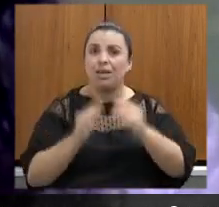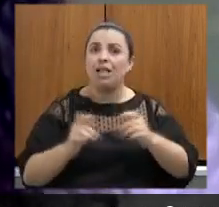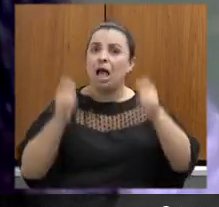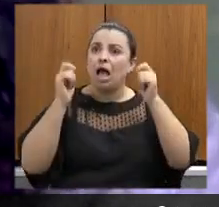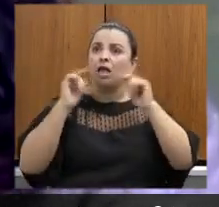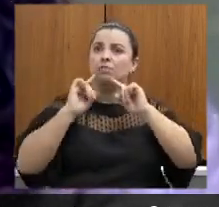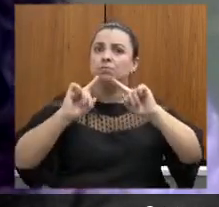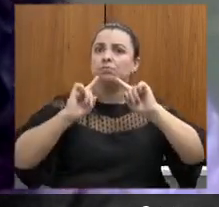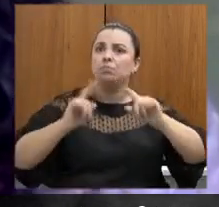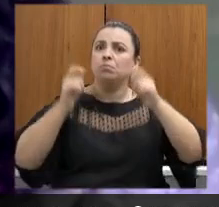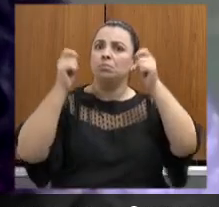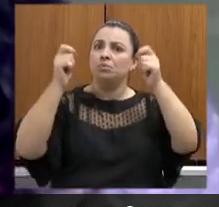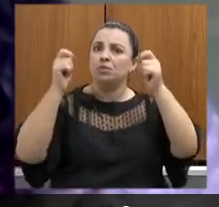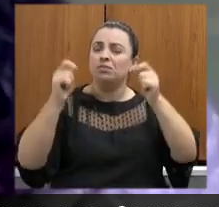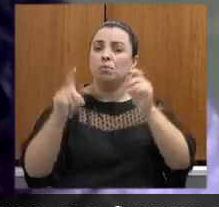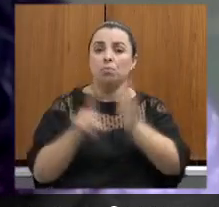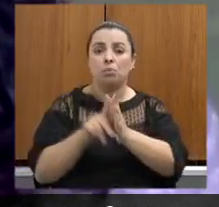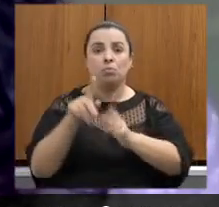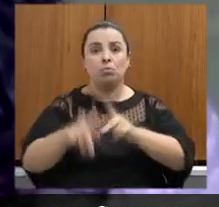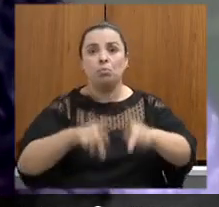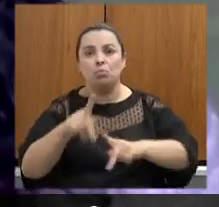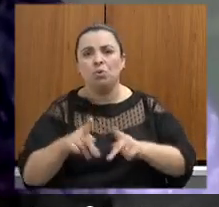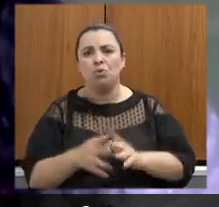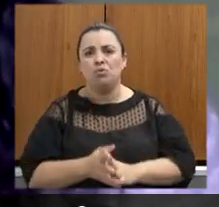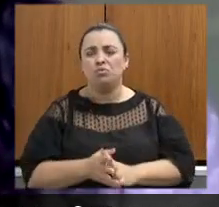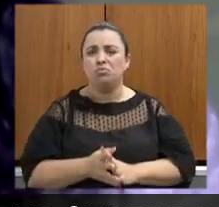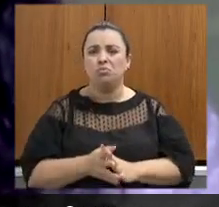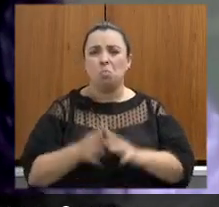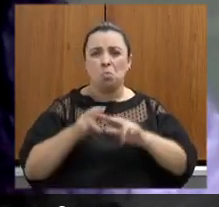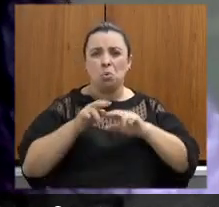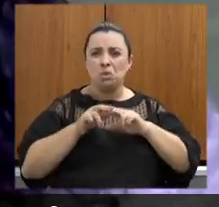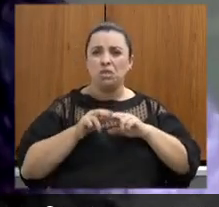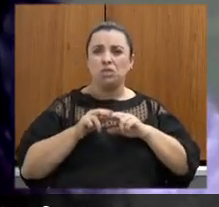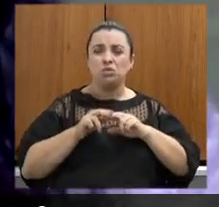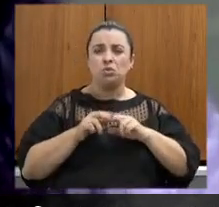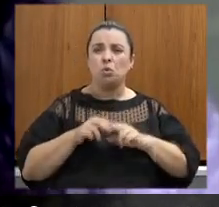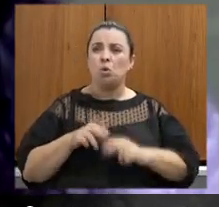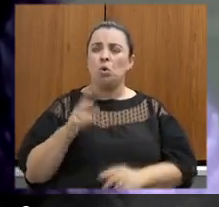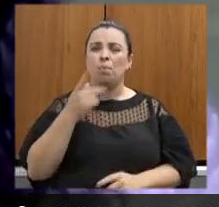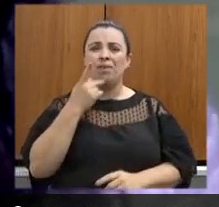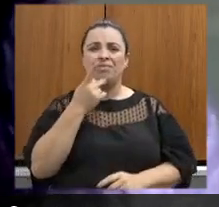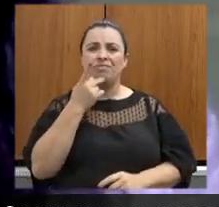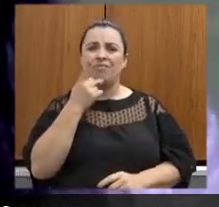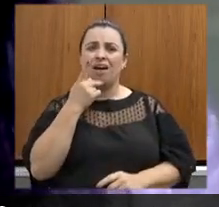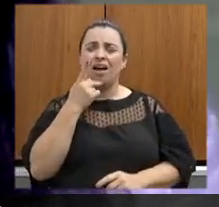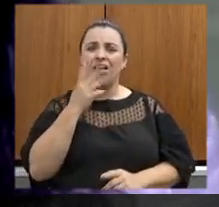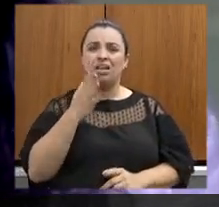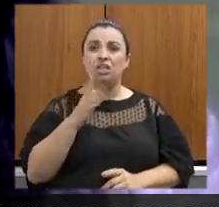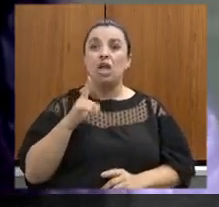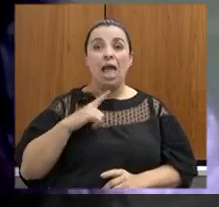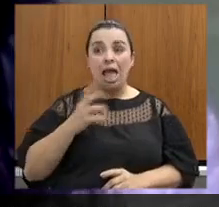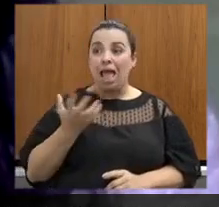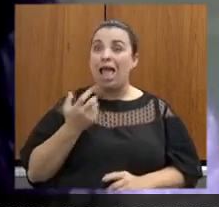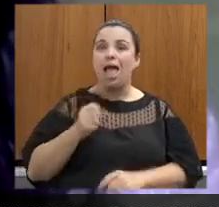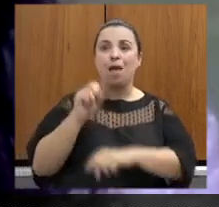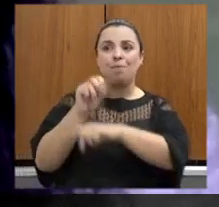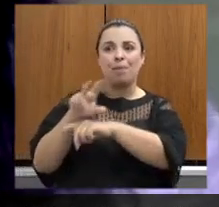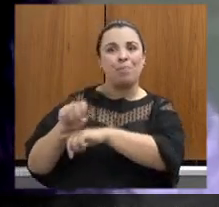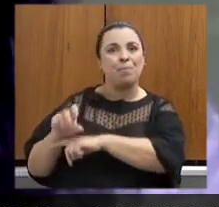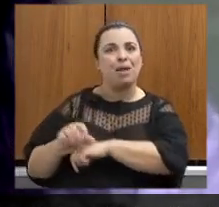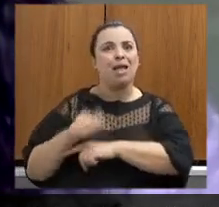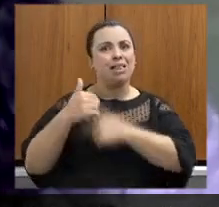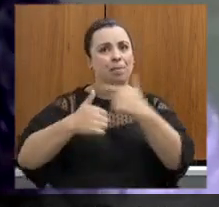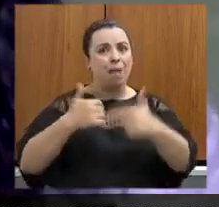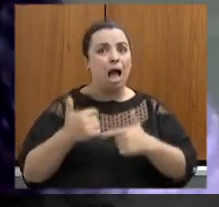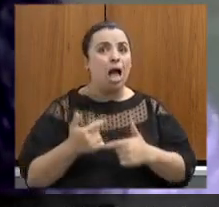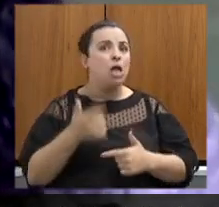estrutura um discurso pautado única e exclusivamente numa vertente de geração de emprego e renda não